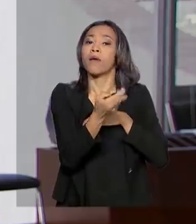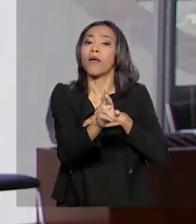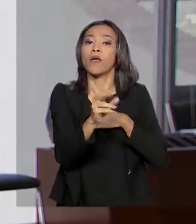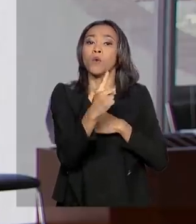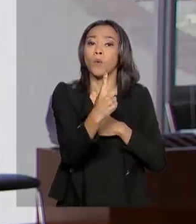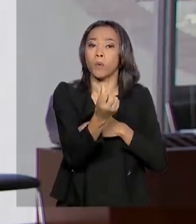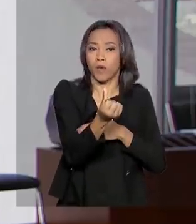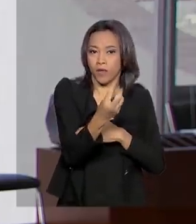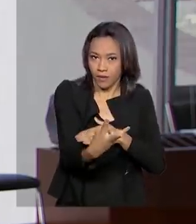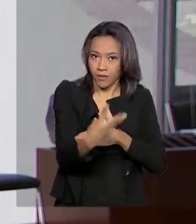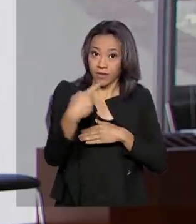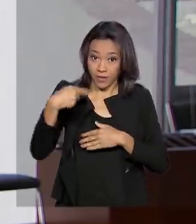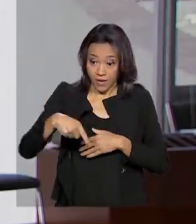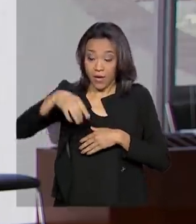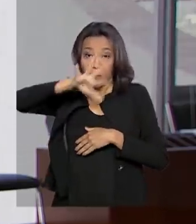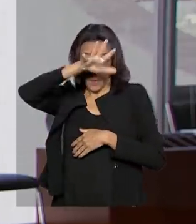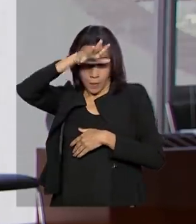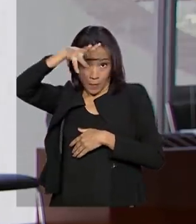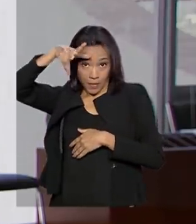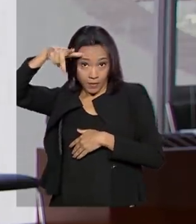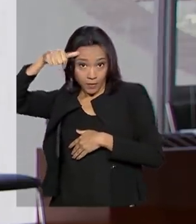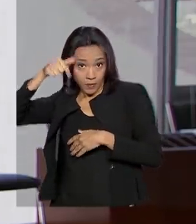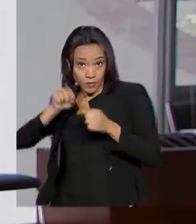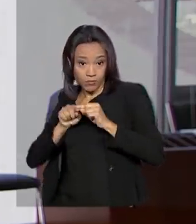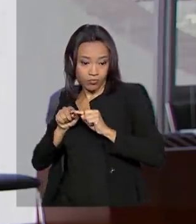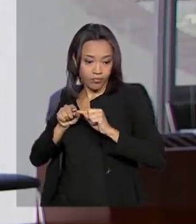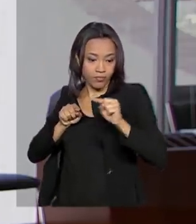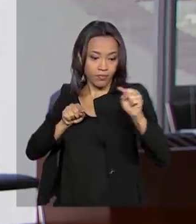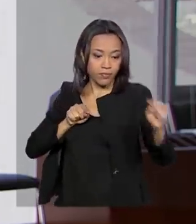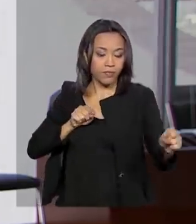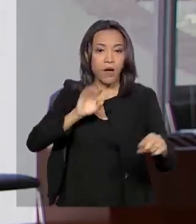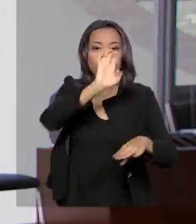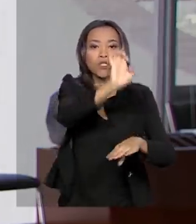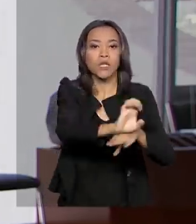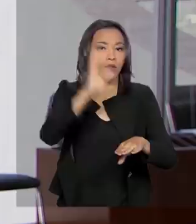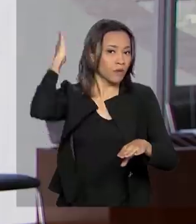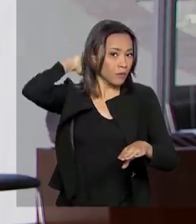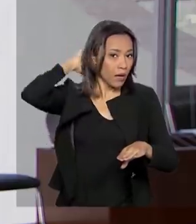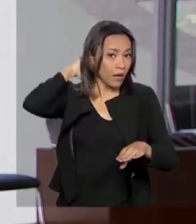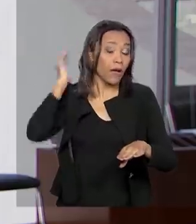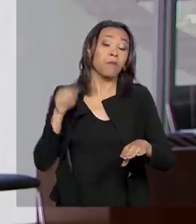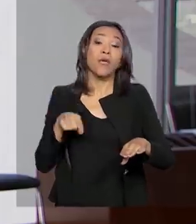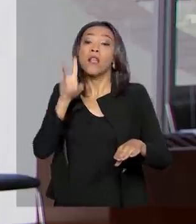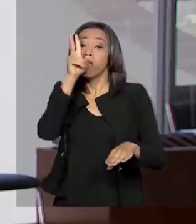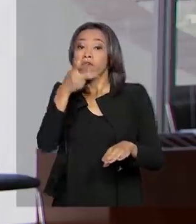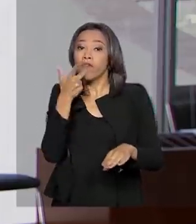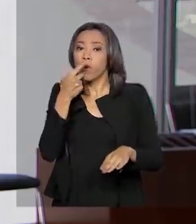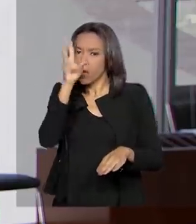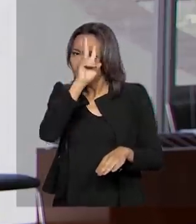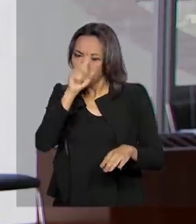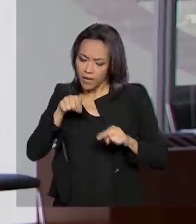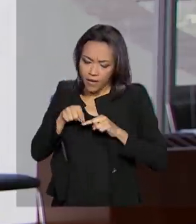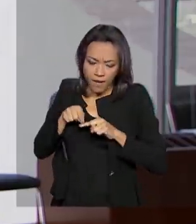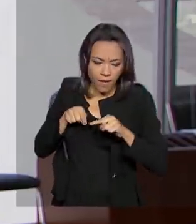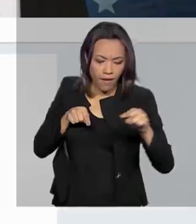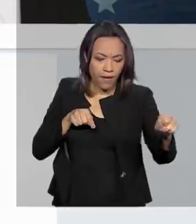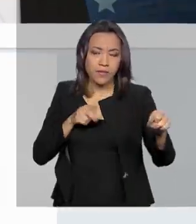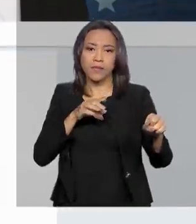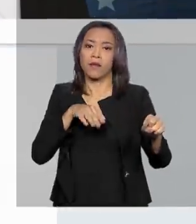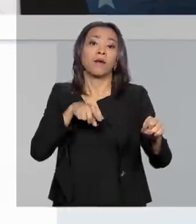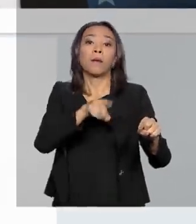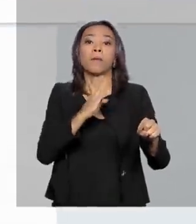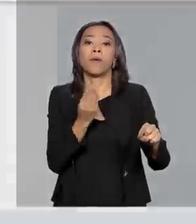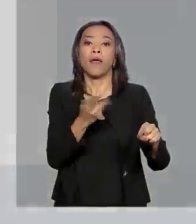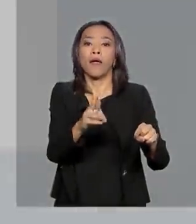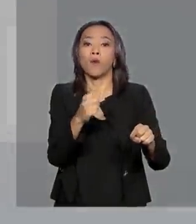que liga o Mato Grosso ao Pará. O presidente Jair Bolsonaro lembrou que a rodovia 163, inaugurada pelo então